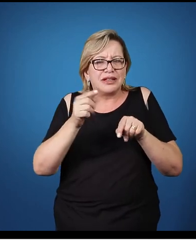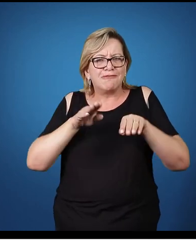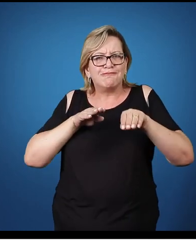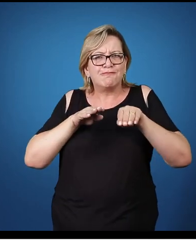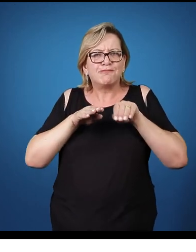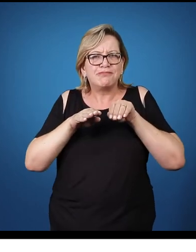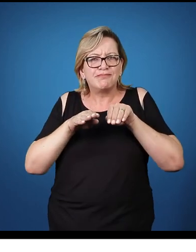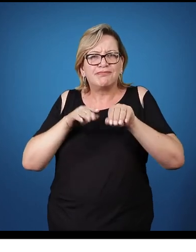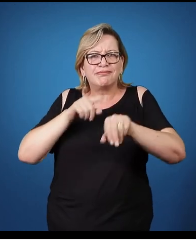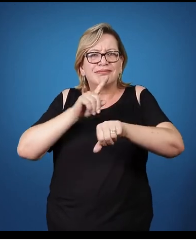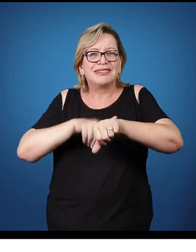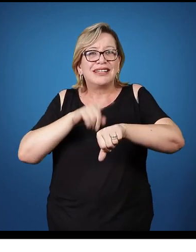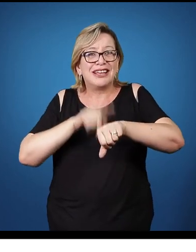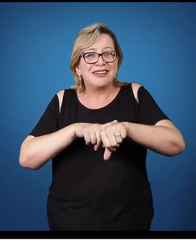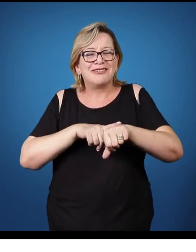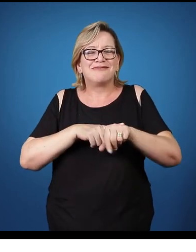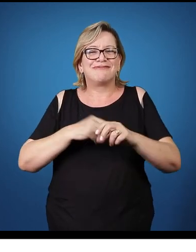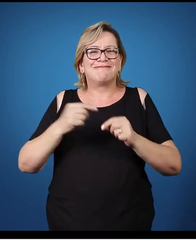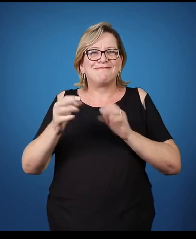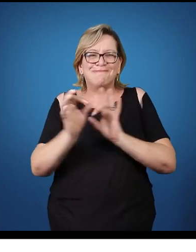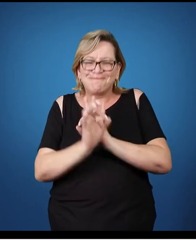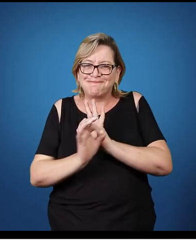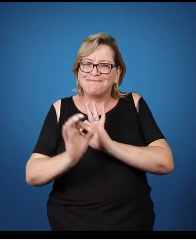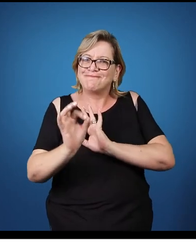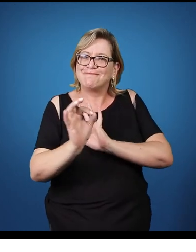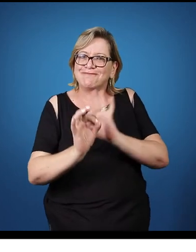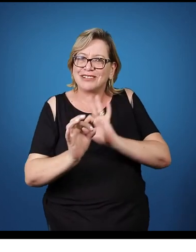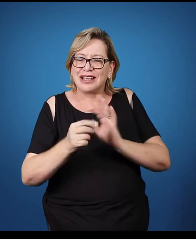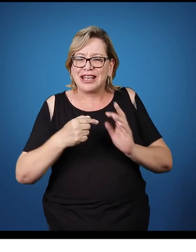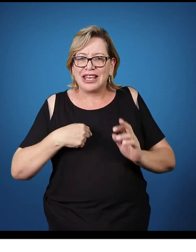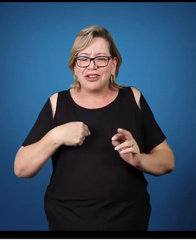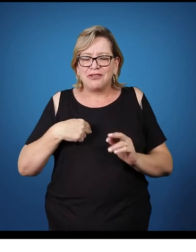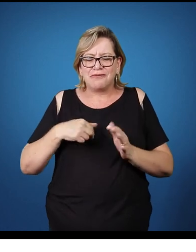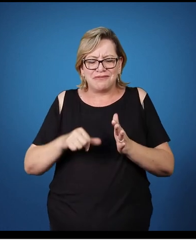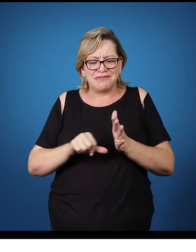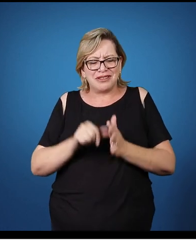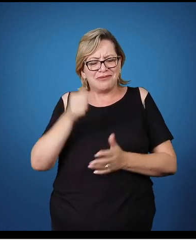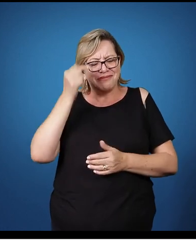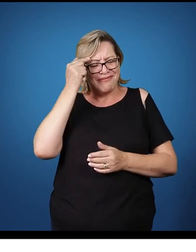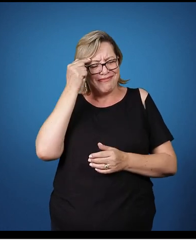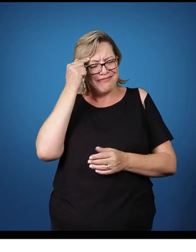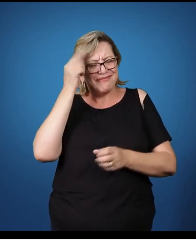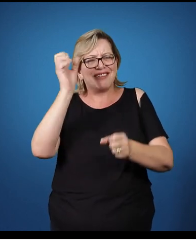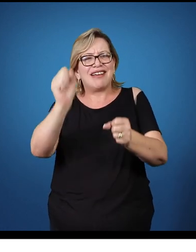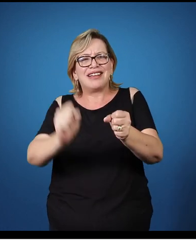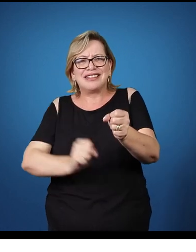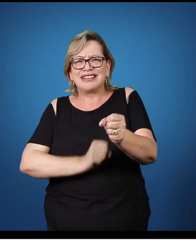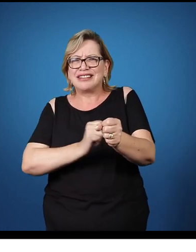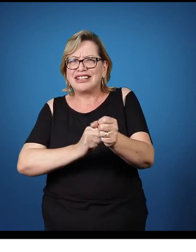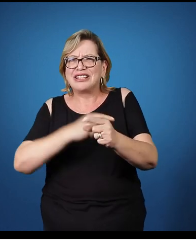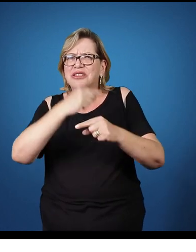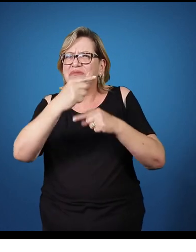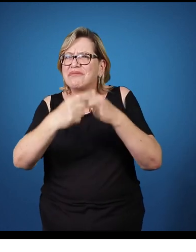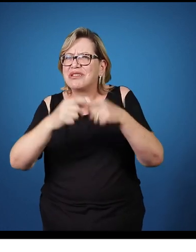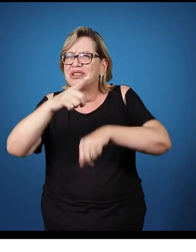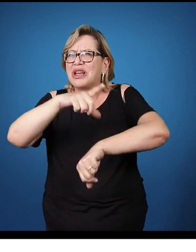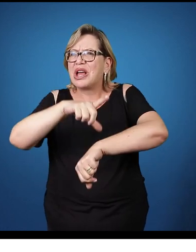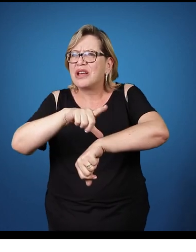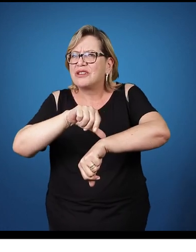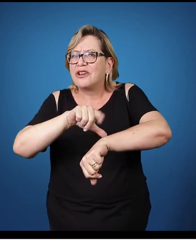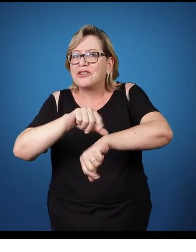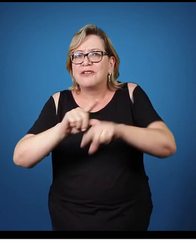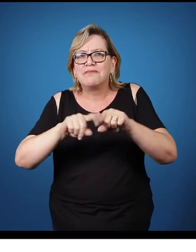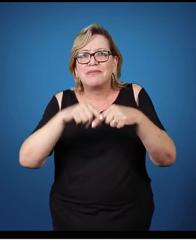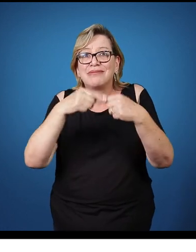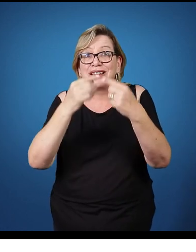isso me lembrou mais um relógio. É, então. Eu pensei primeiro no trem. Daí depois virou um relógio. Mas depois, quando chegou, todos